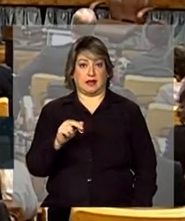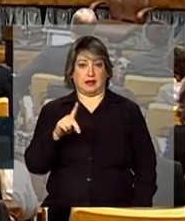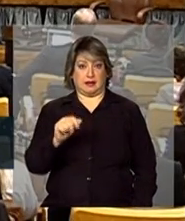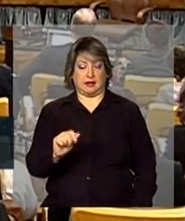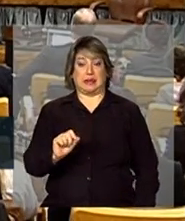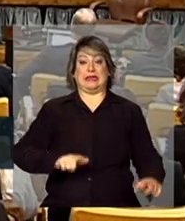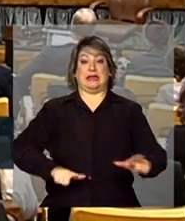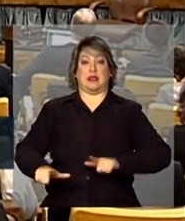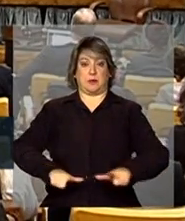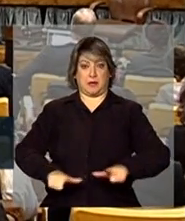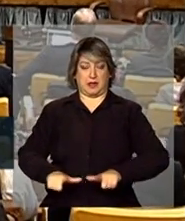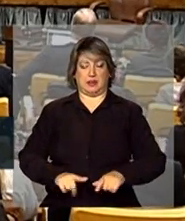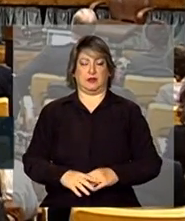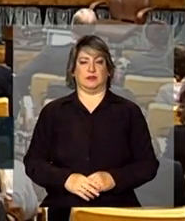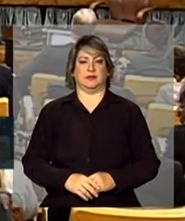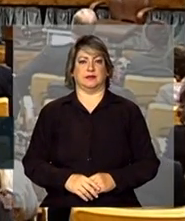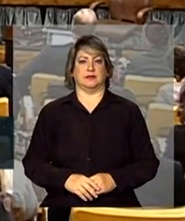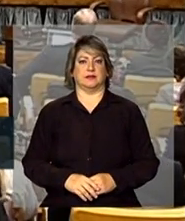geração de trabalho, desculpa.